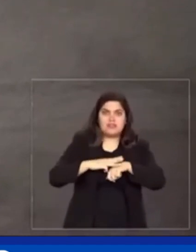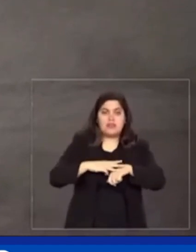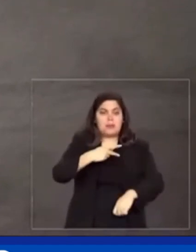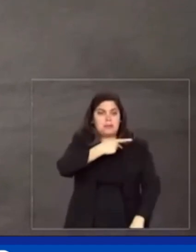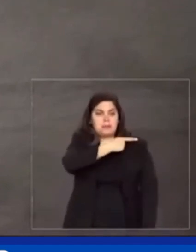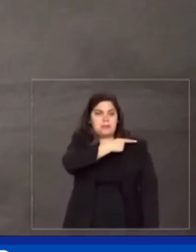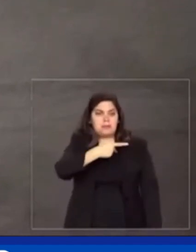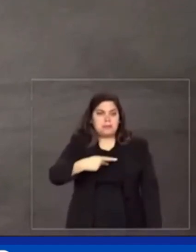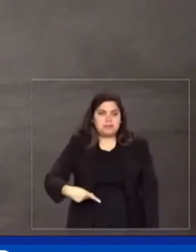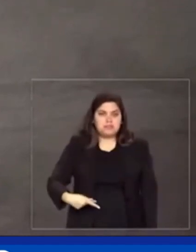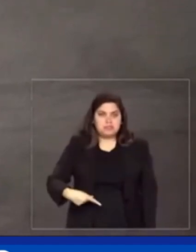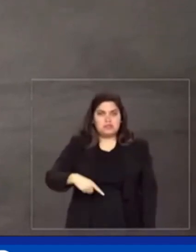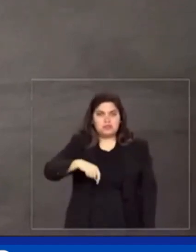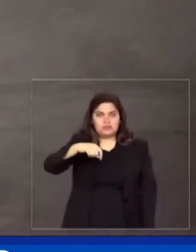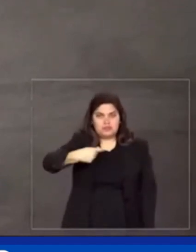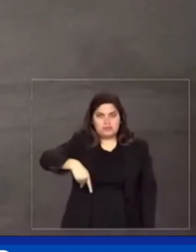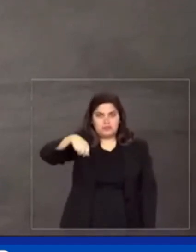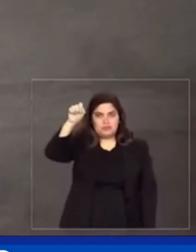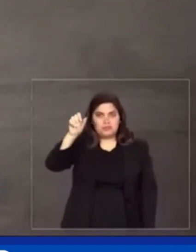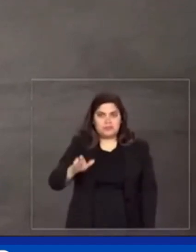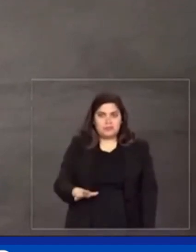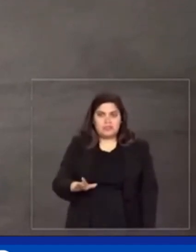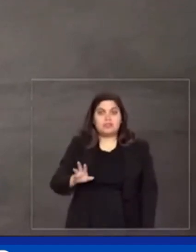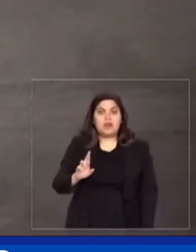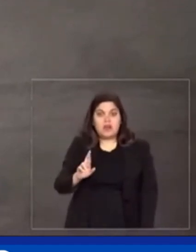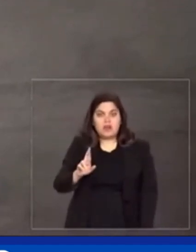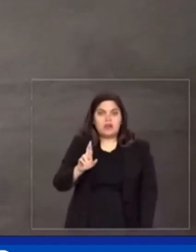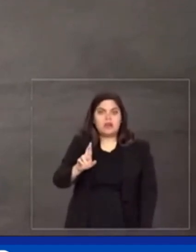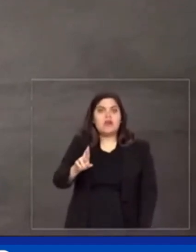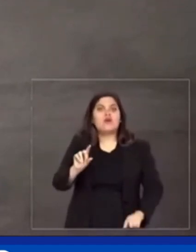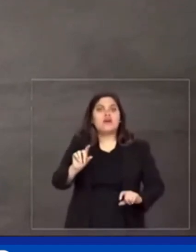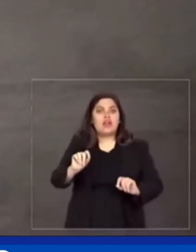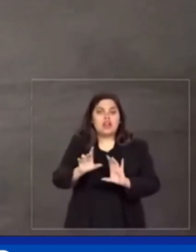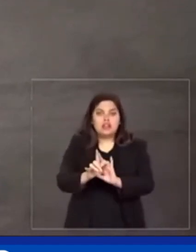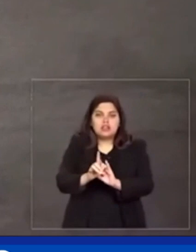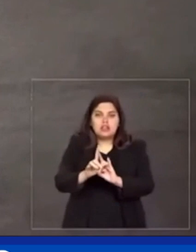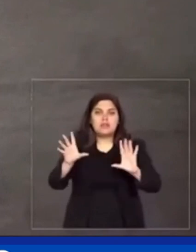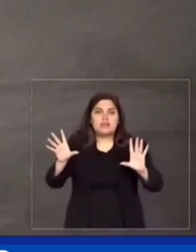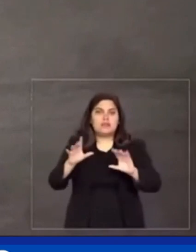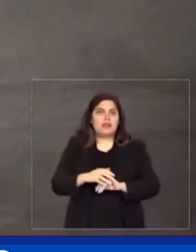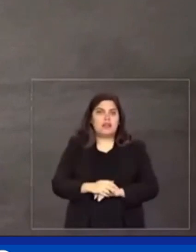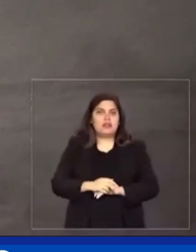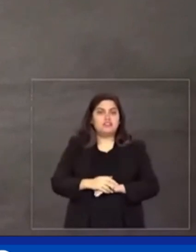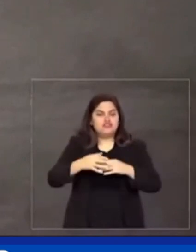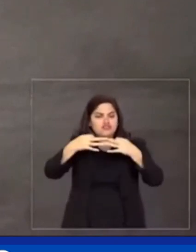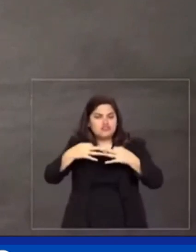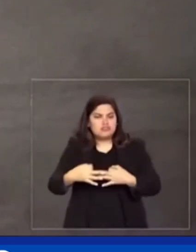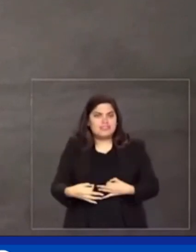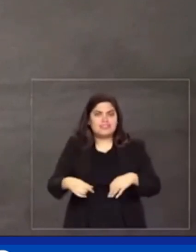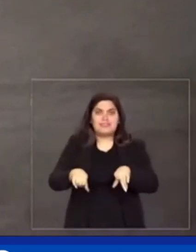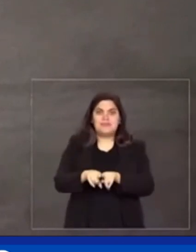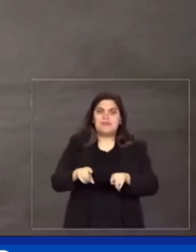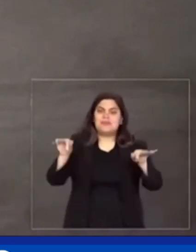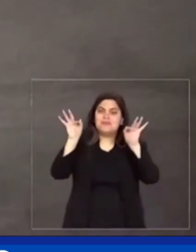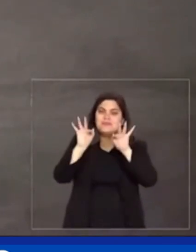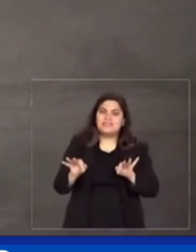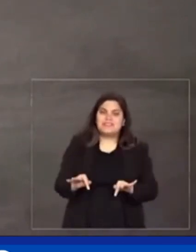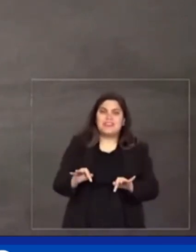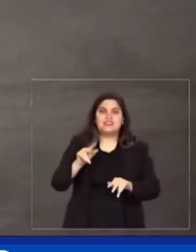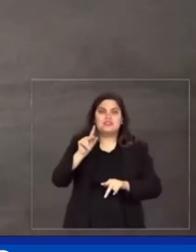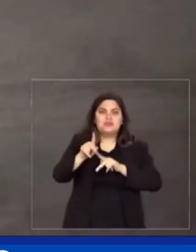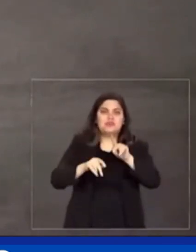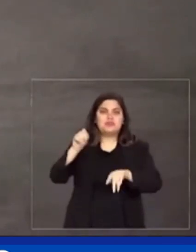presidente eleito do Brasil em nome da liberdade da dignidade e da felicidade do povo